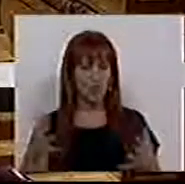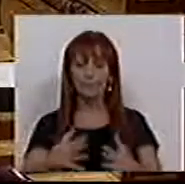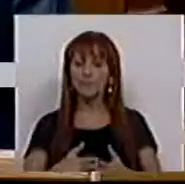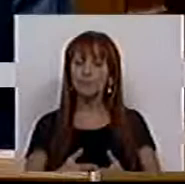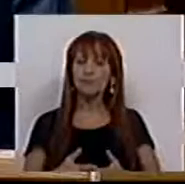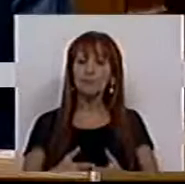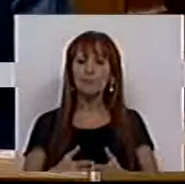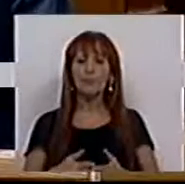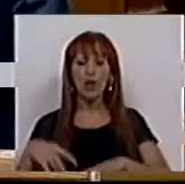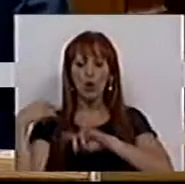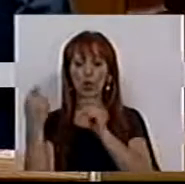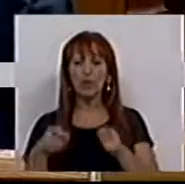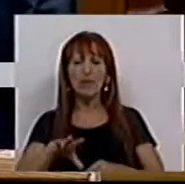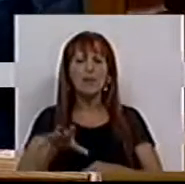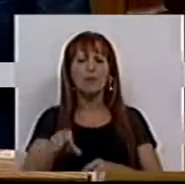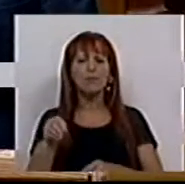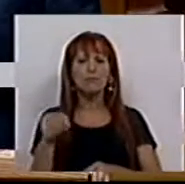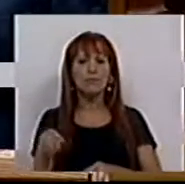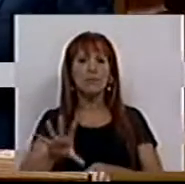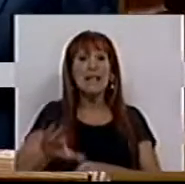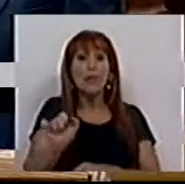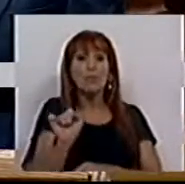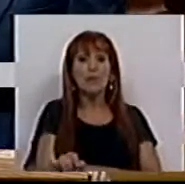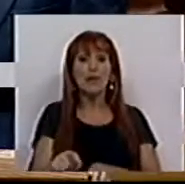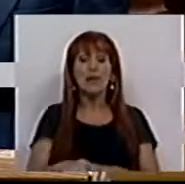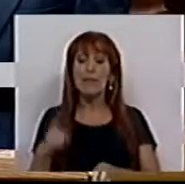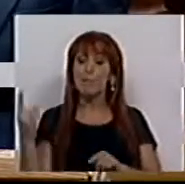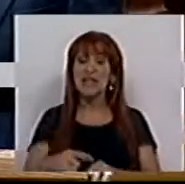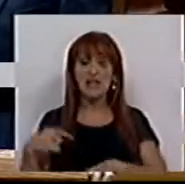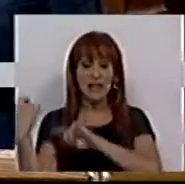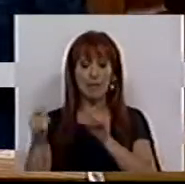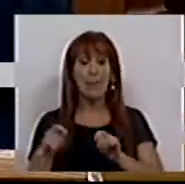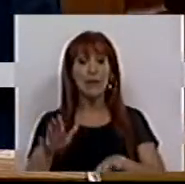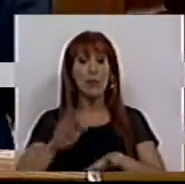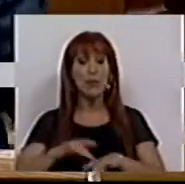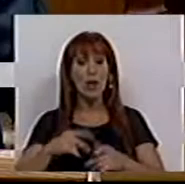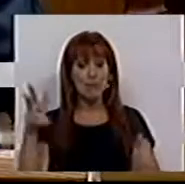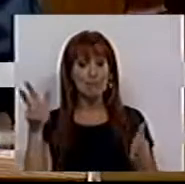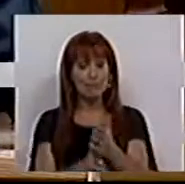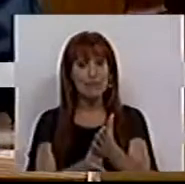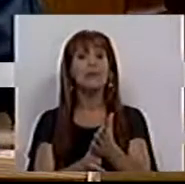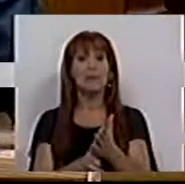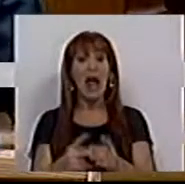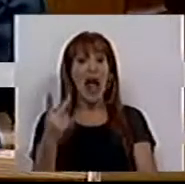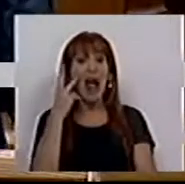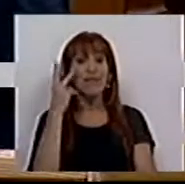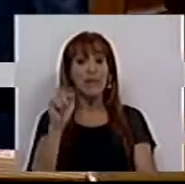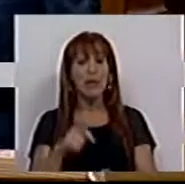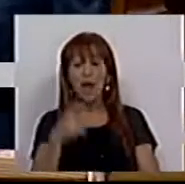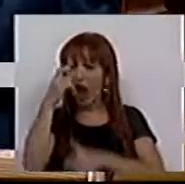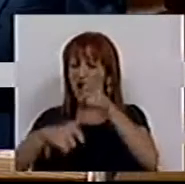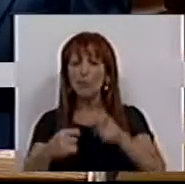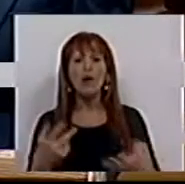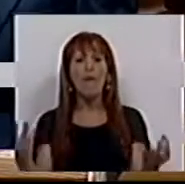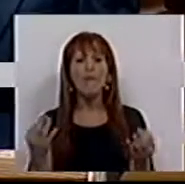Deputados. O debate do Estado da Nação deveria ser um debate sobre a realidade, a vida, as